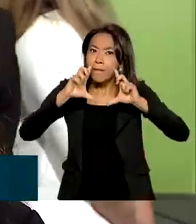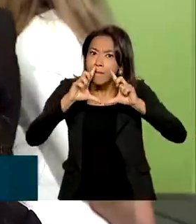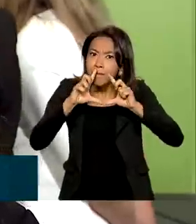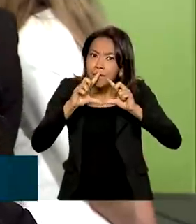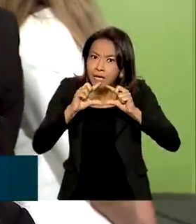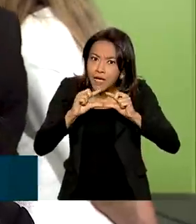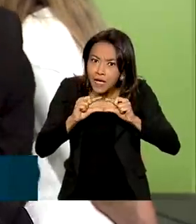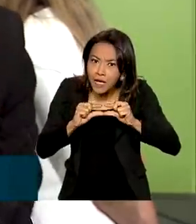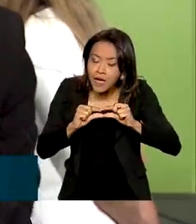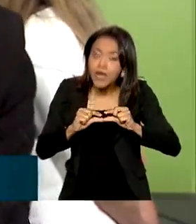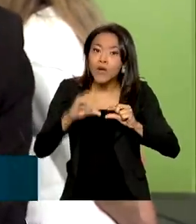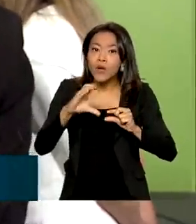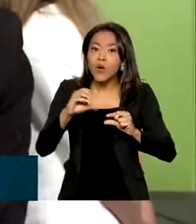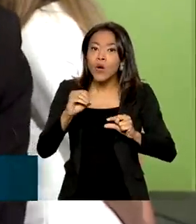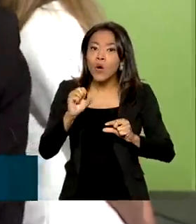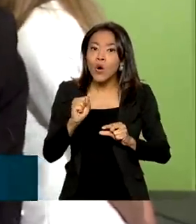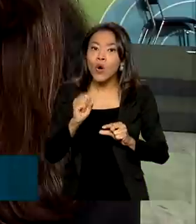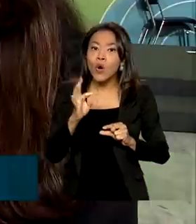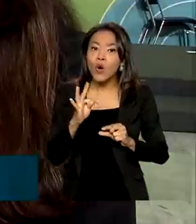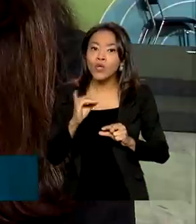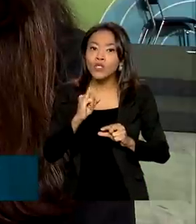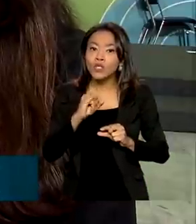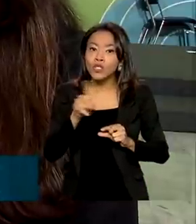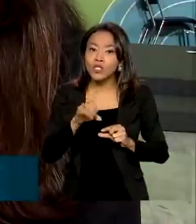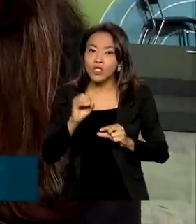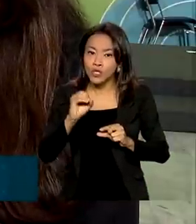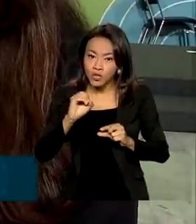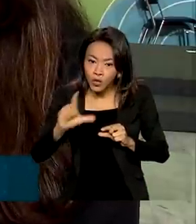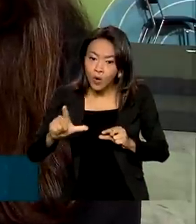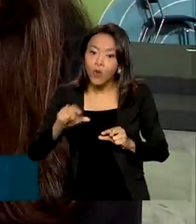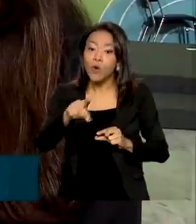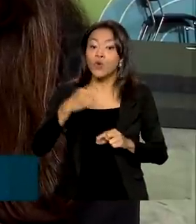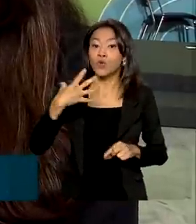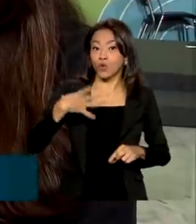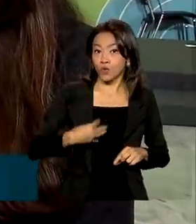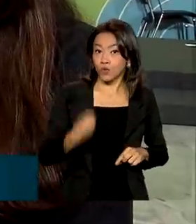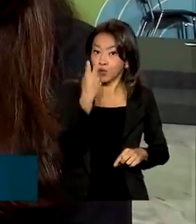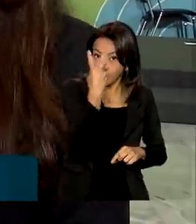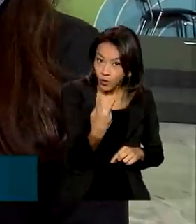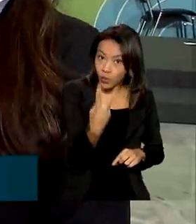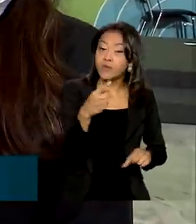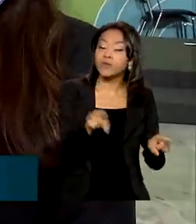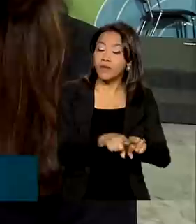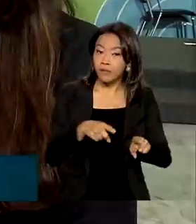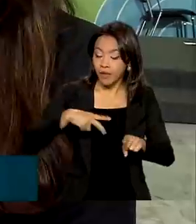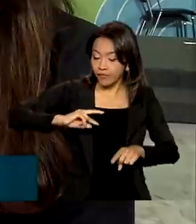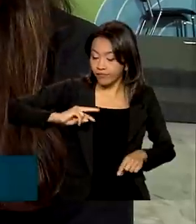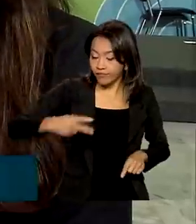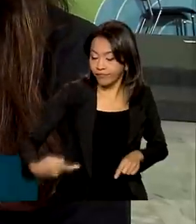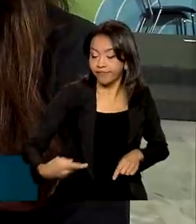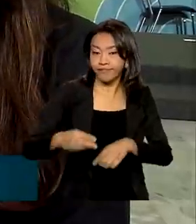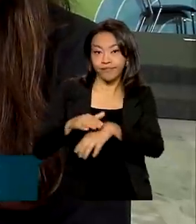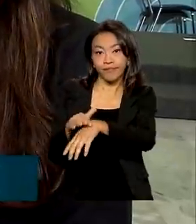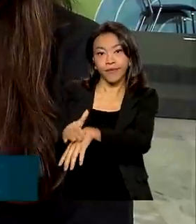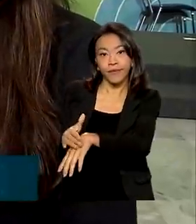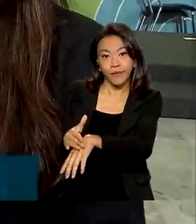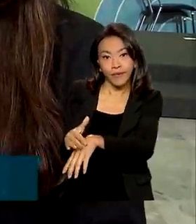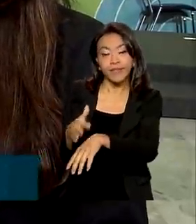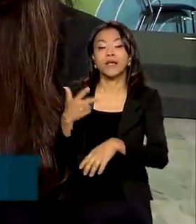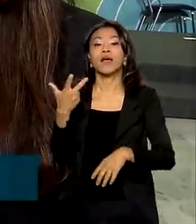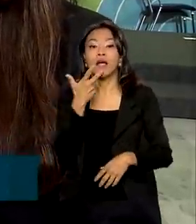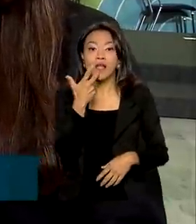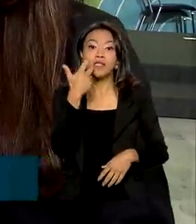necessário para o funcionamento do corpo. Os dois filhos de 12 e 14 anos também nasceram com a doença. Ela falou sobre a